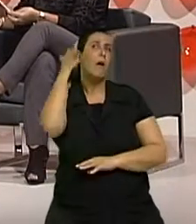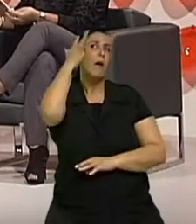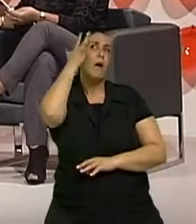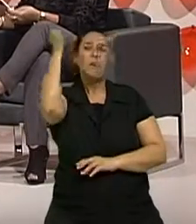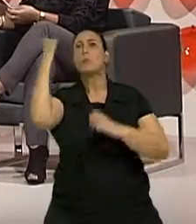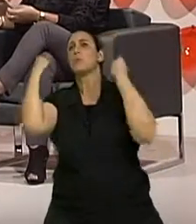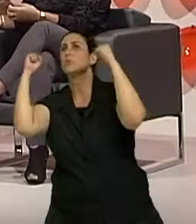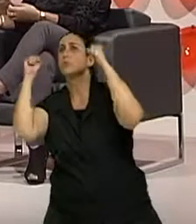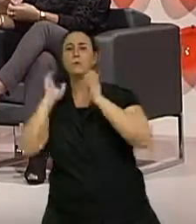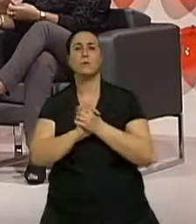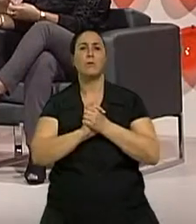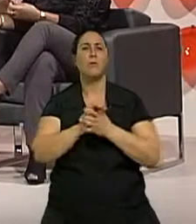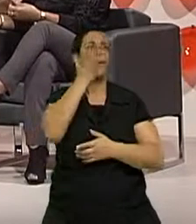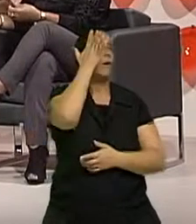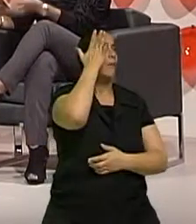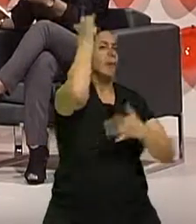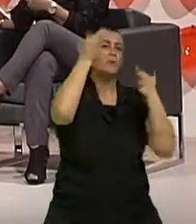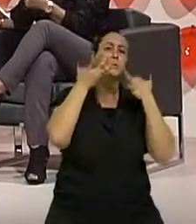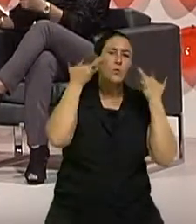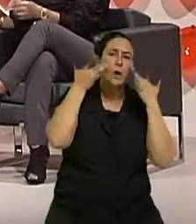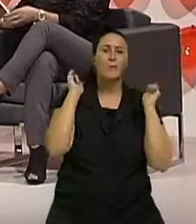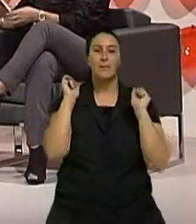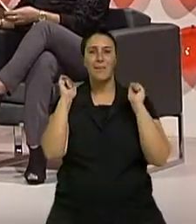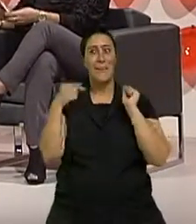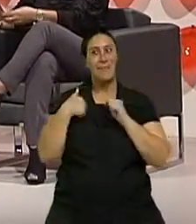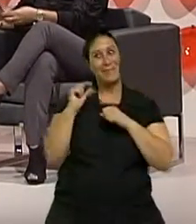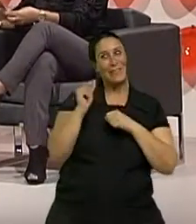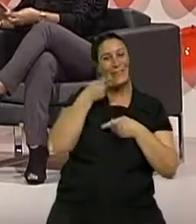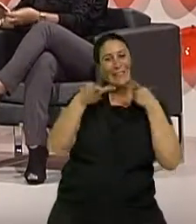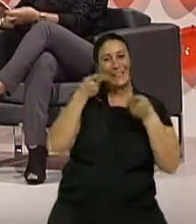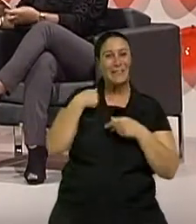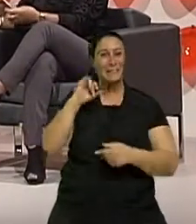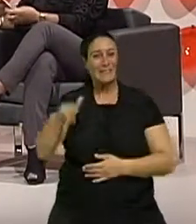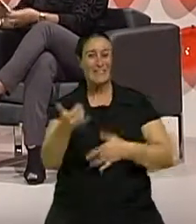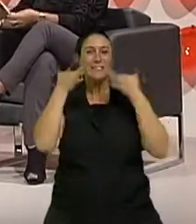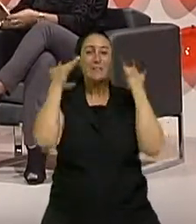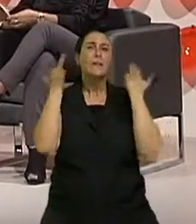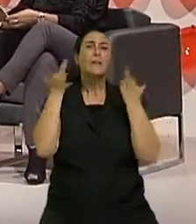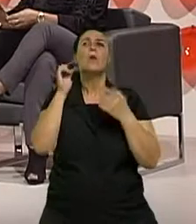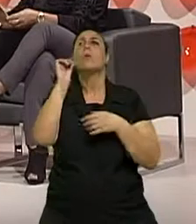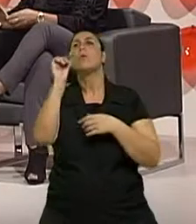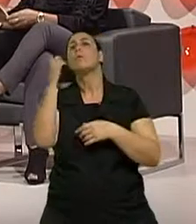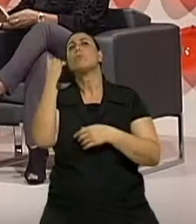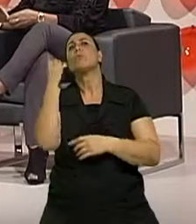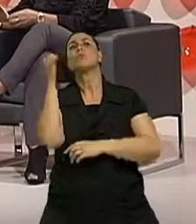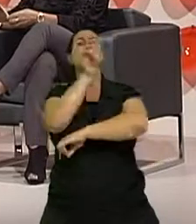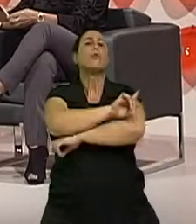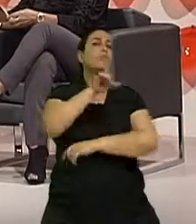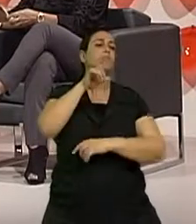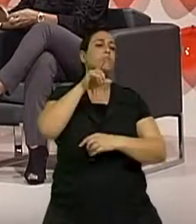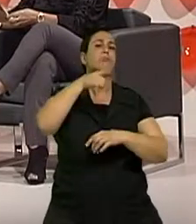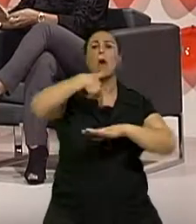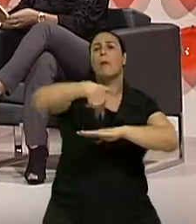musculação. Um dia teatro. Um dia teatro. Deixa eu puxar o braço pro meu assado. Um dia caminha, né? Então,